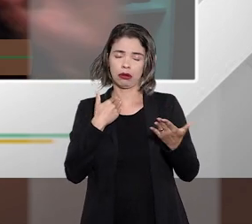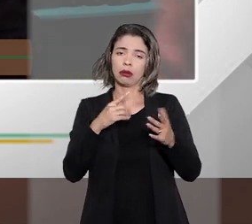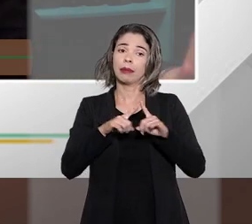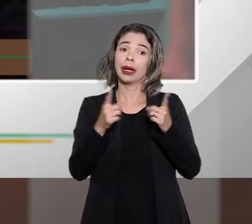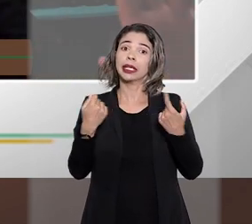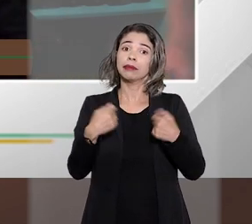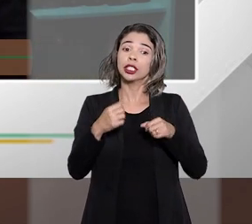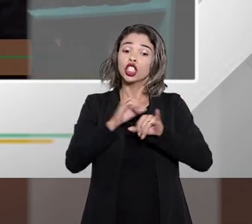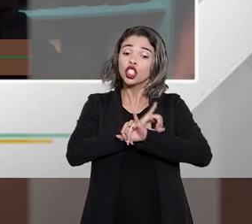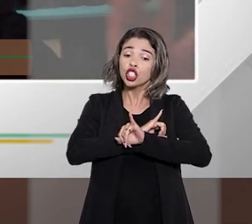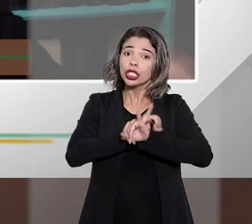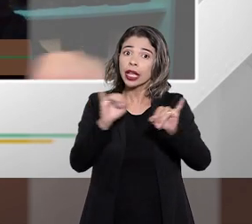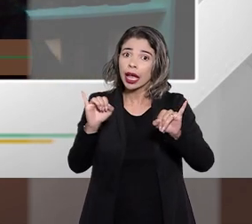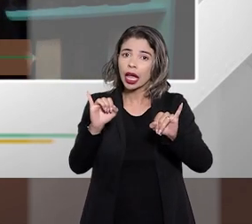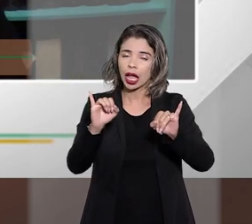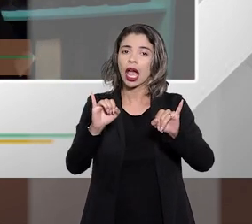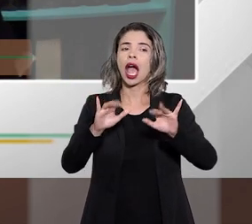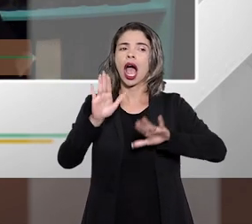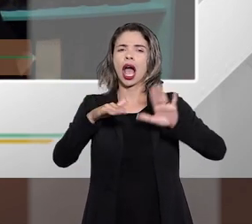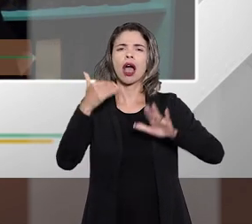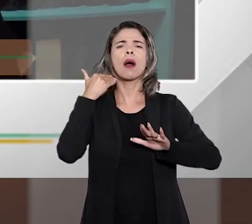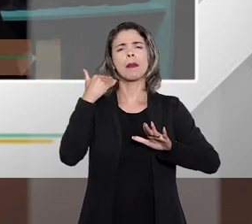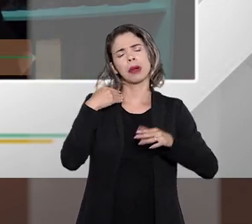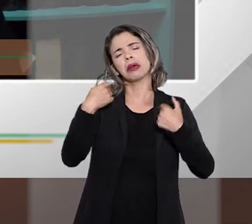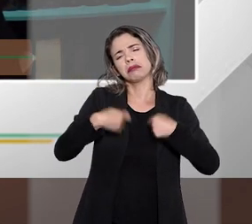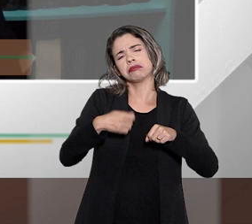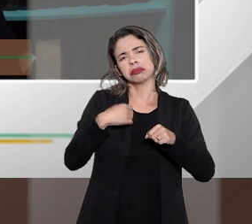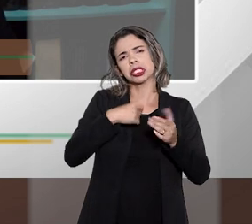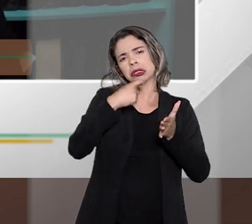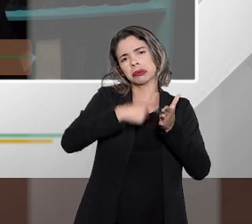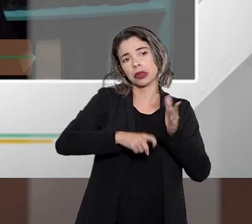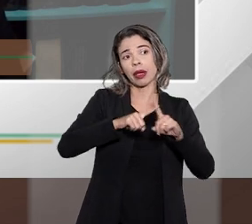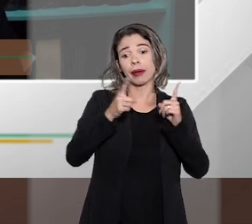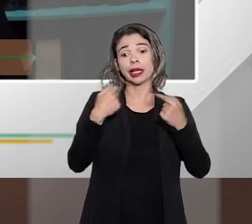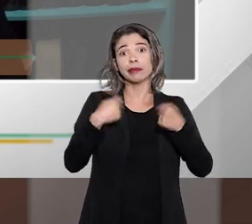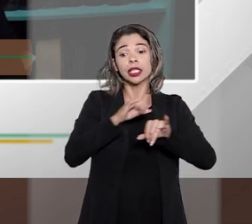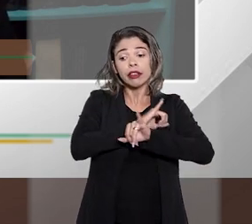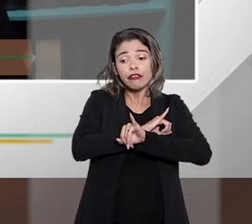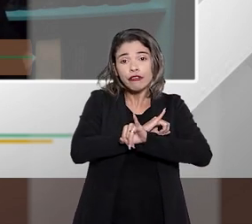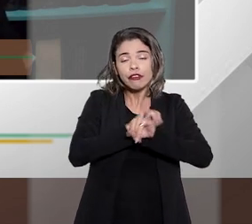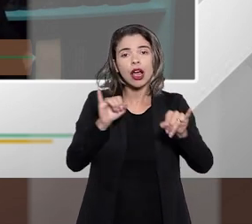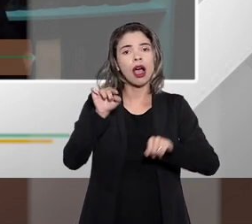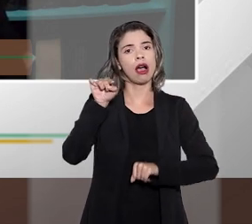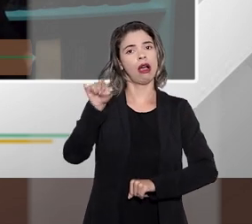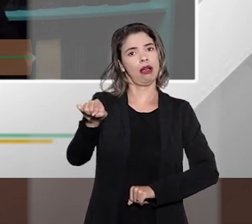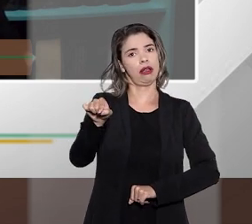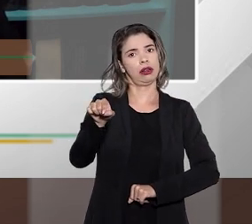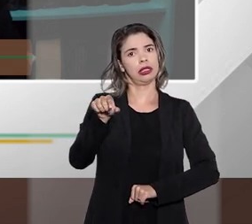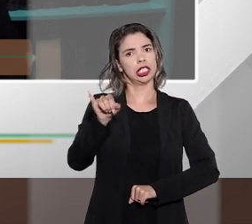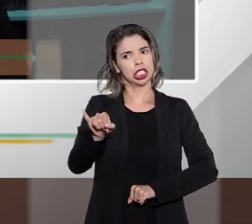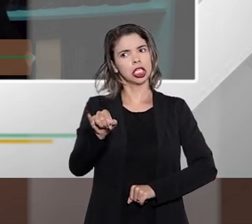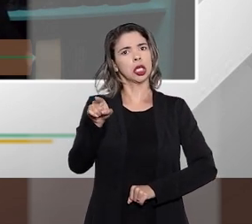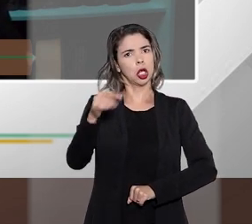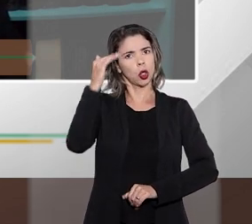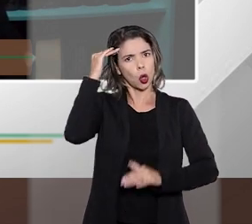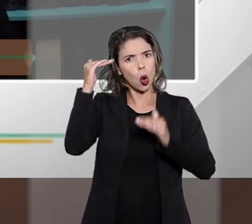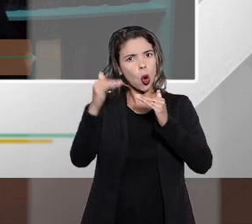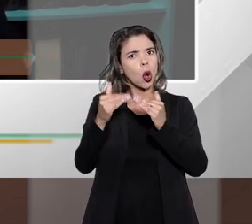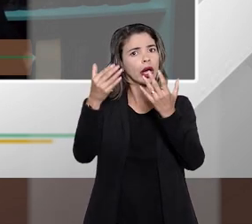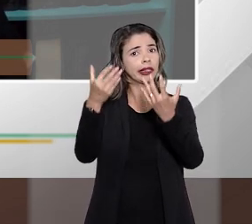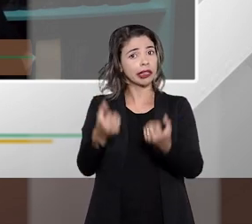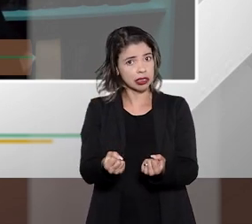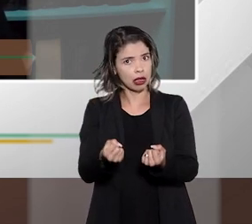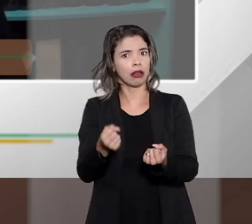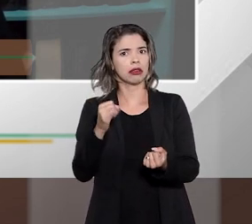ele precisa informar qual é a taxa que ele está cobrando até para que posteriormente se possa impugnar ou mesmo naquele momento se for um